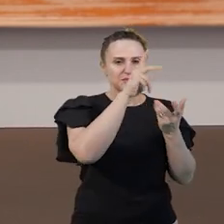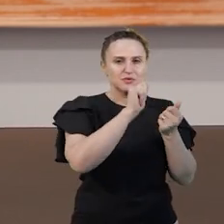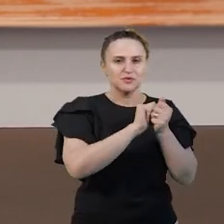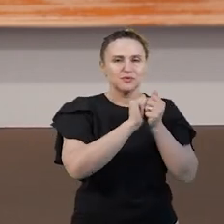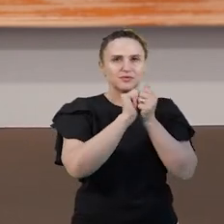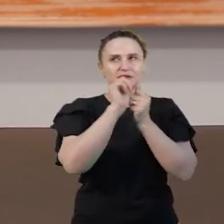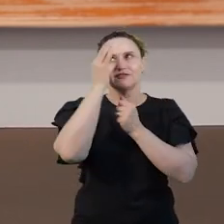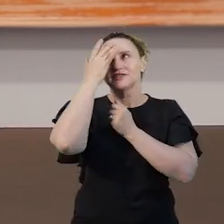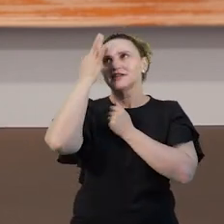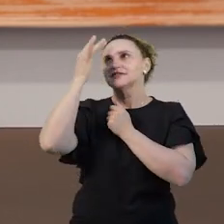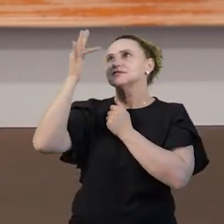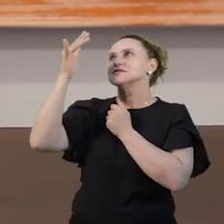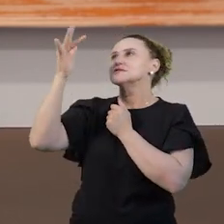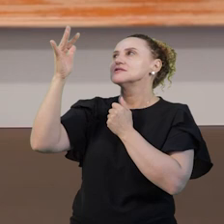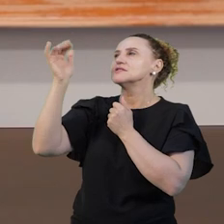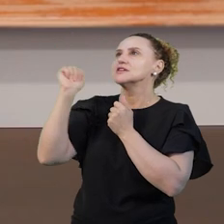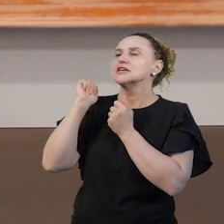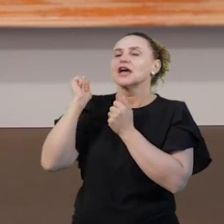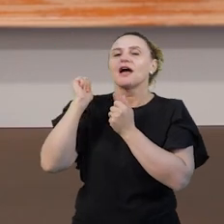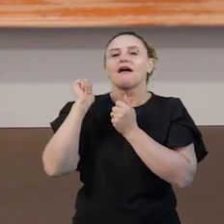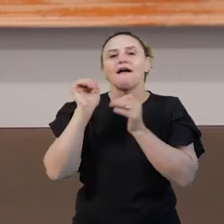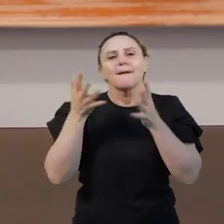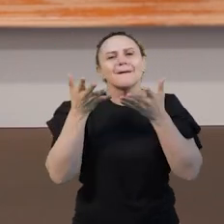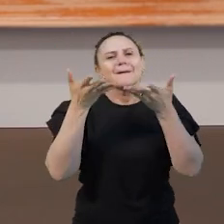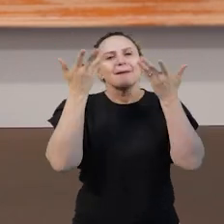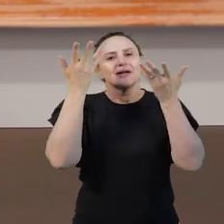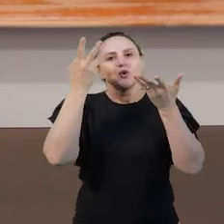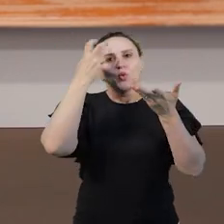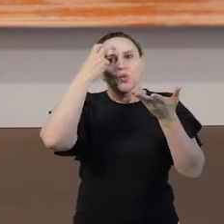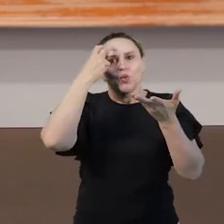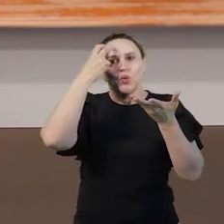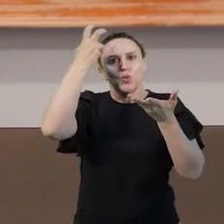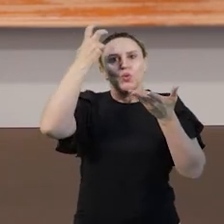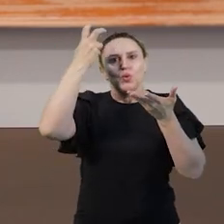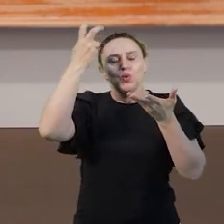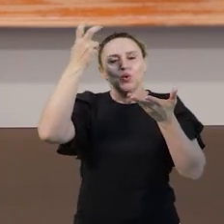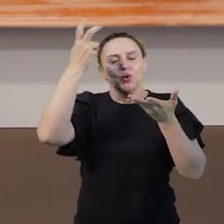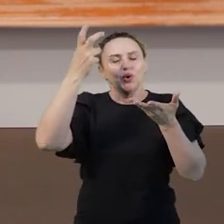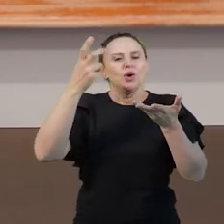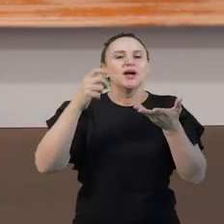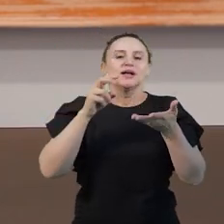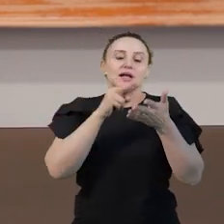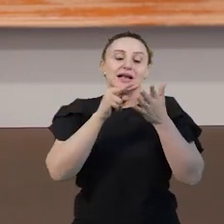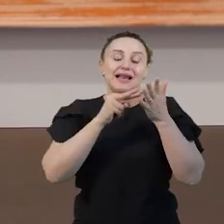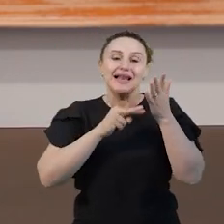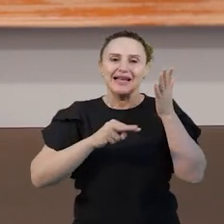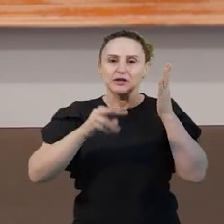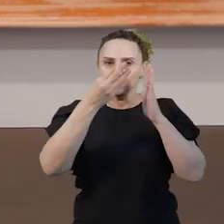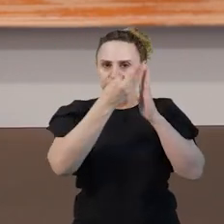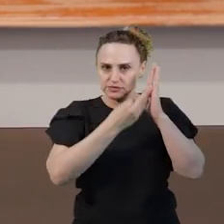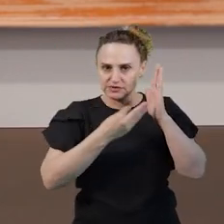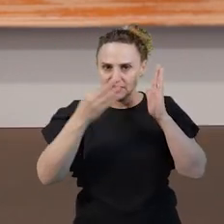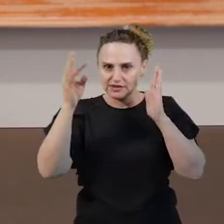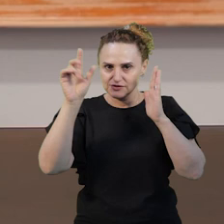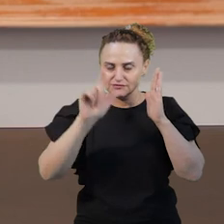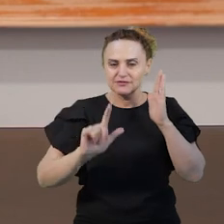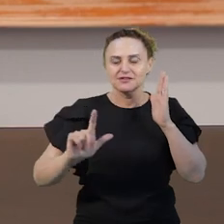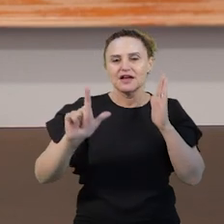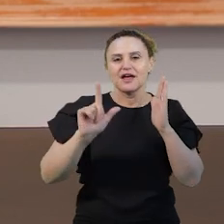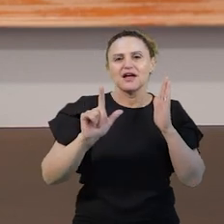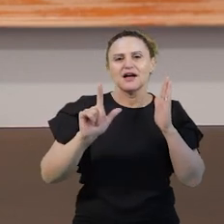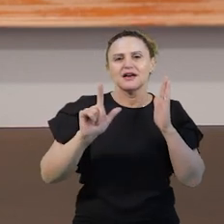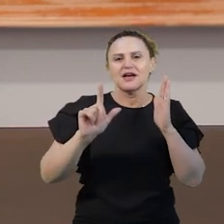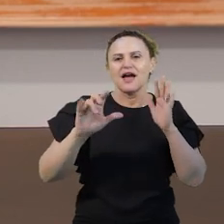amplia a imaginação, ativa o intelecto. Portanto, ler um texto literário é também, de certa forma,